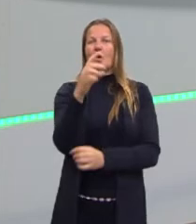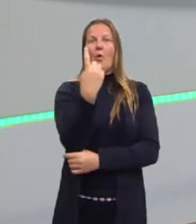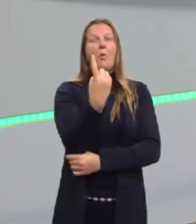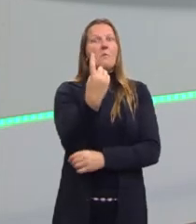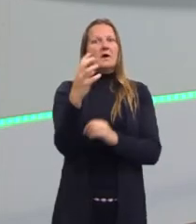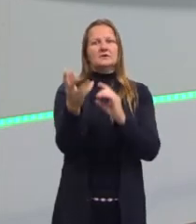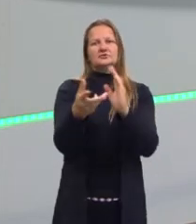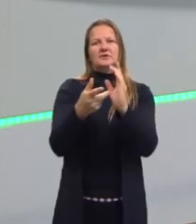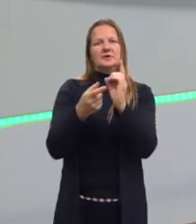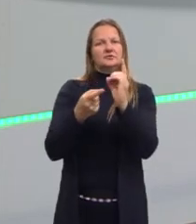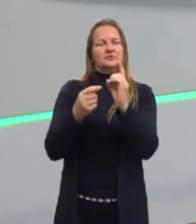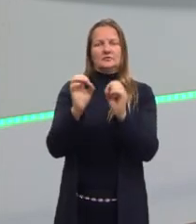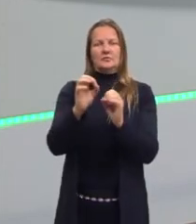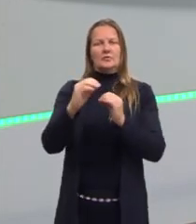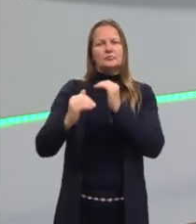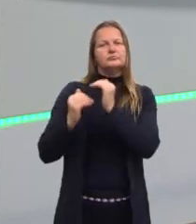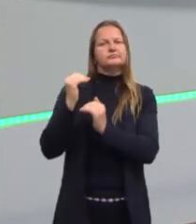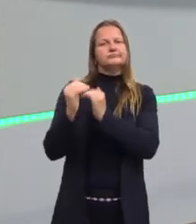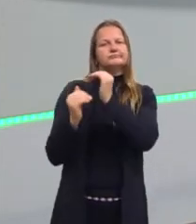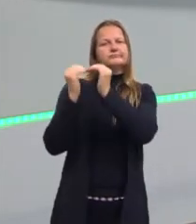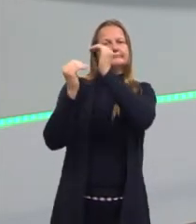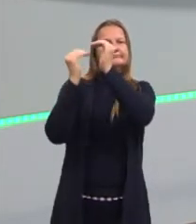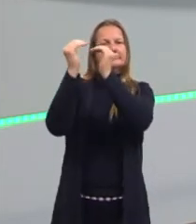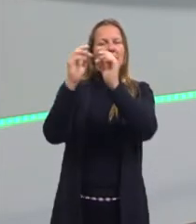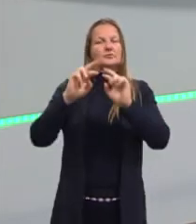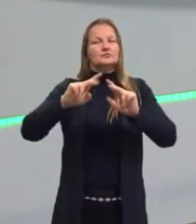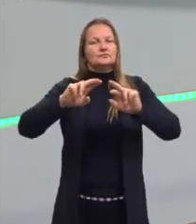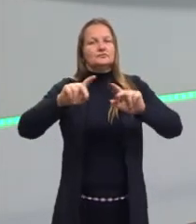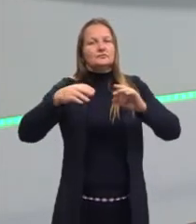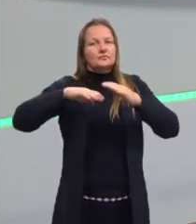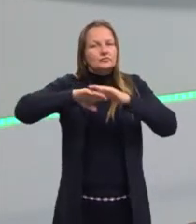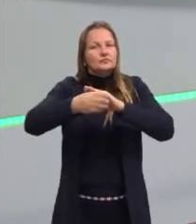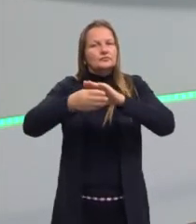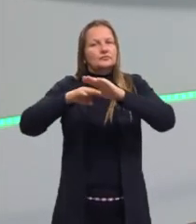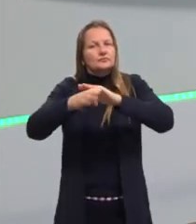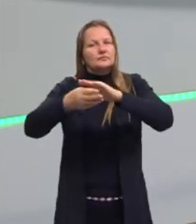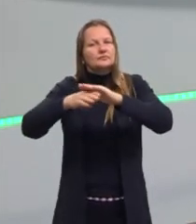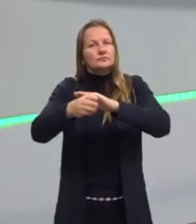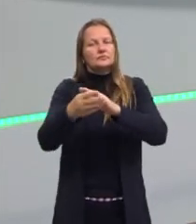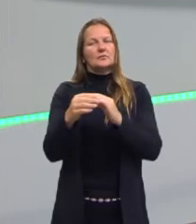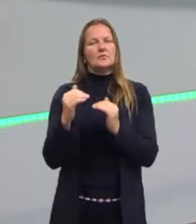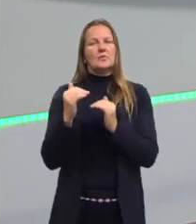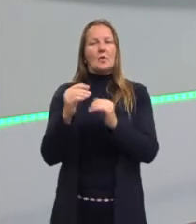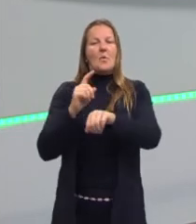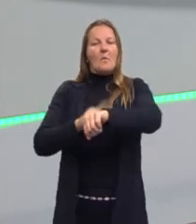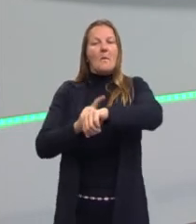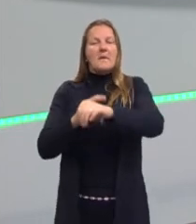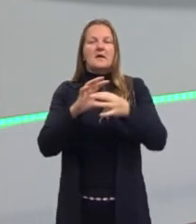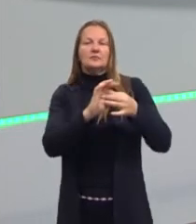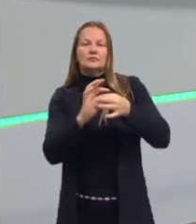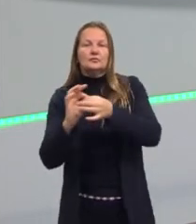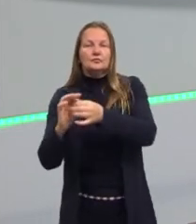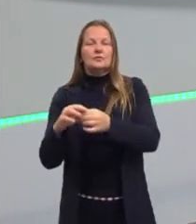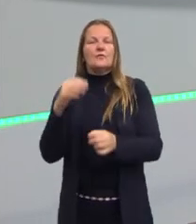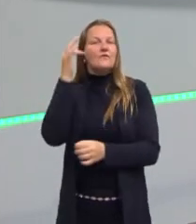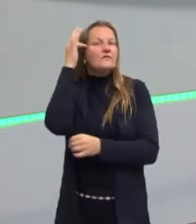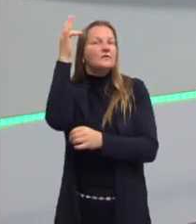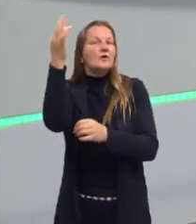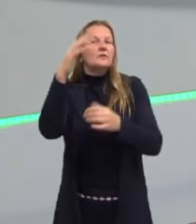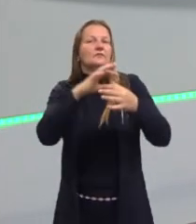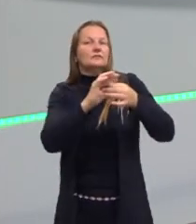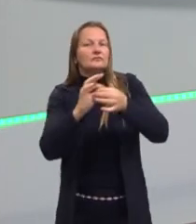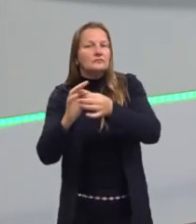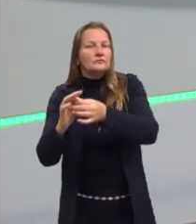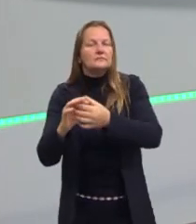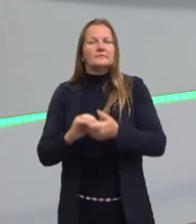decorrer da história, o processo dialético, tá? Então sempre que entrar a dialética, opa, em que tempo eu estou? Que filósofo eu estou? E aí você vai